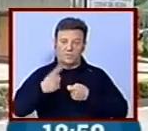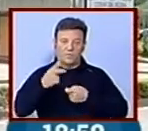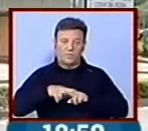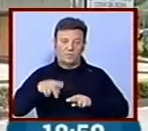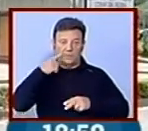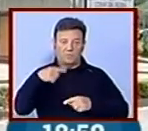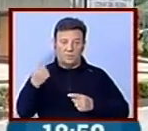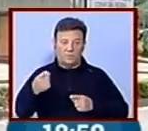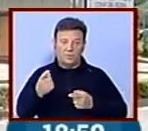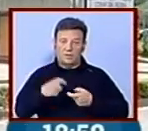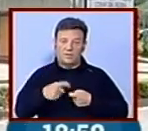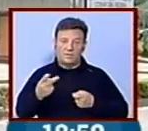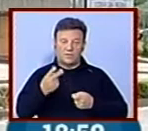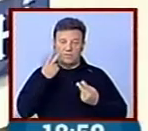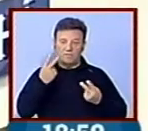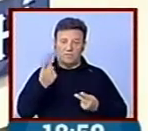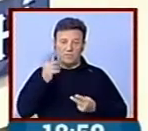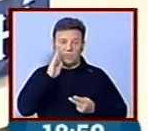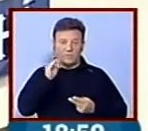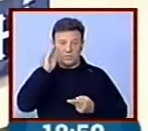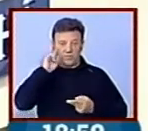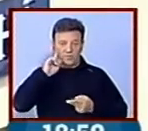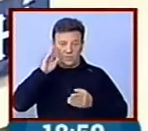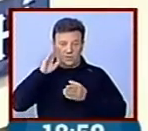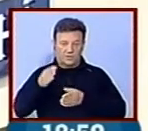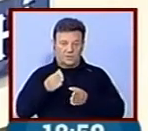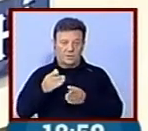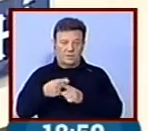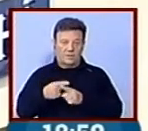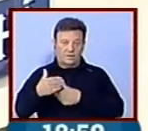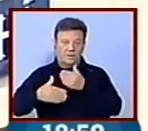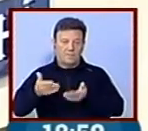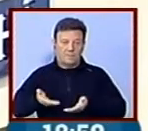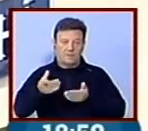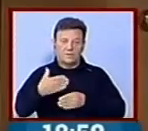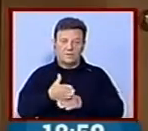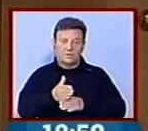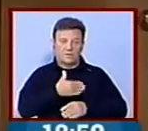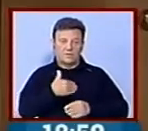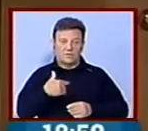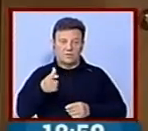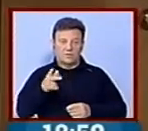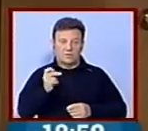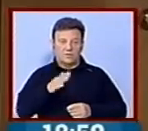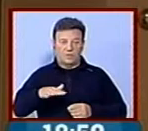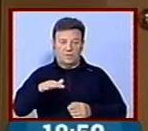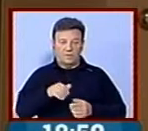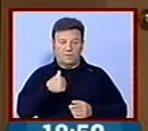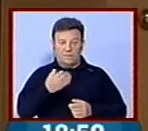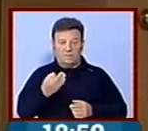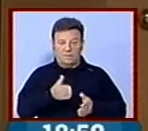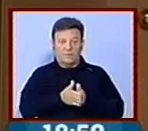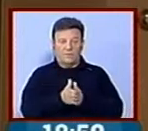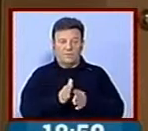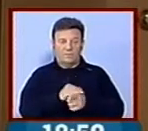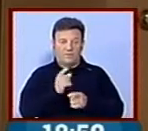público, uma parceria que é vista como uma opção estratégica para dinamizar ainda mais o setor da saúde na região. Aproveitamos